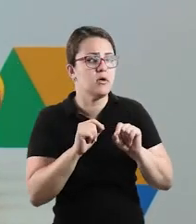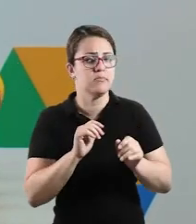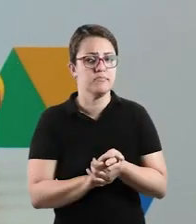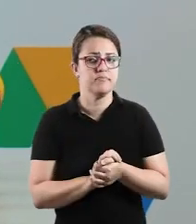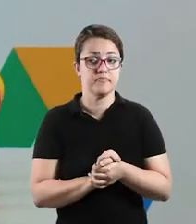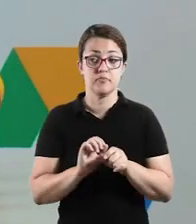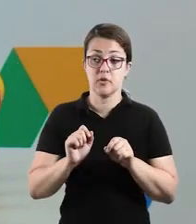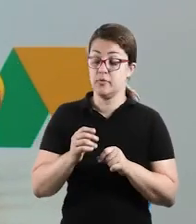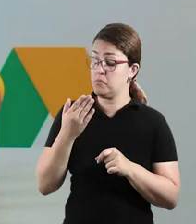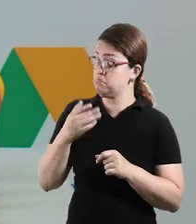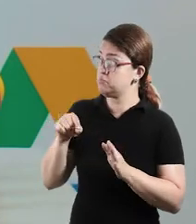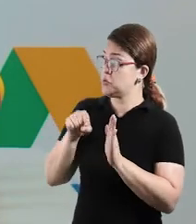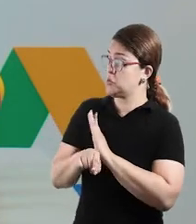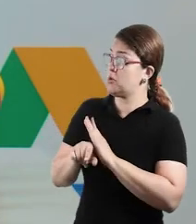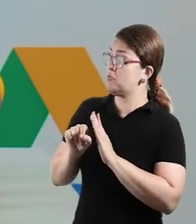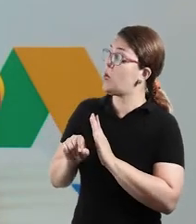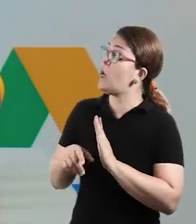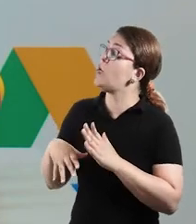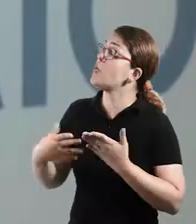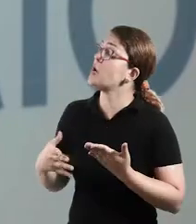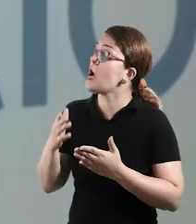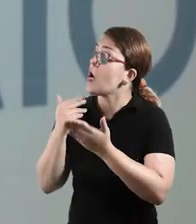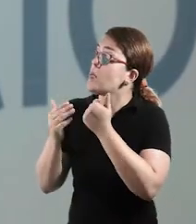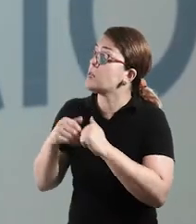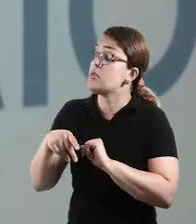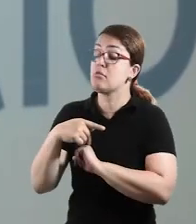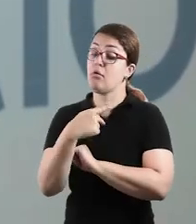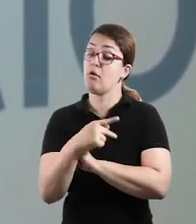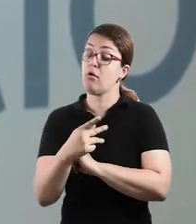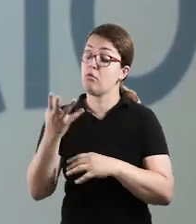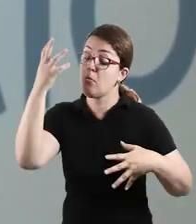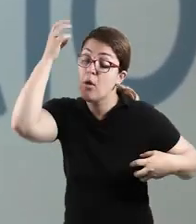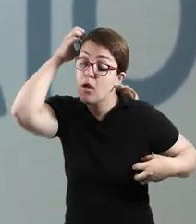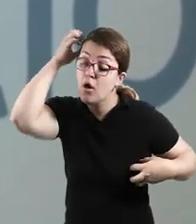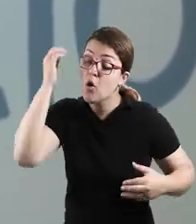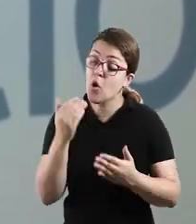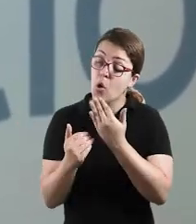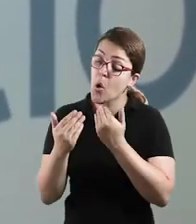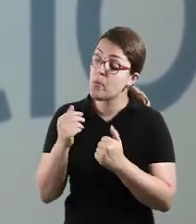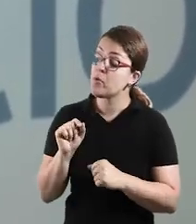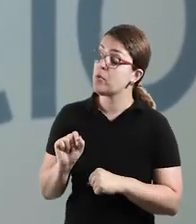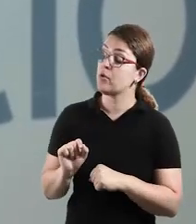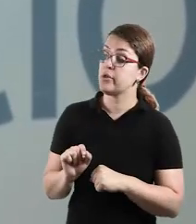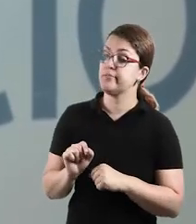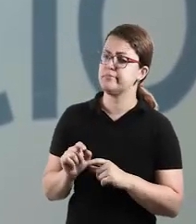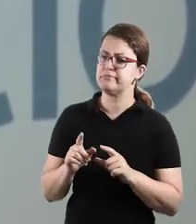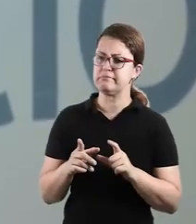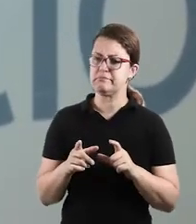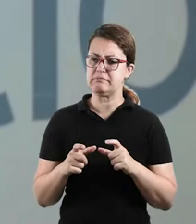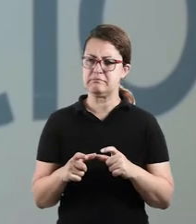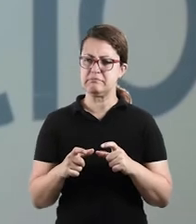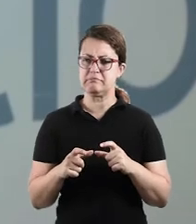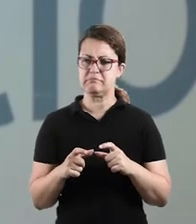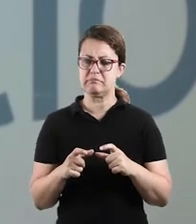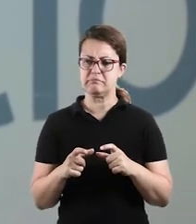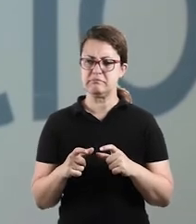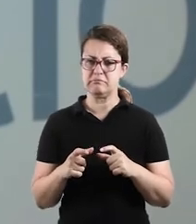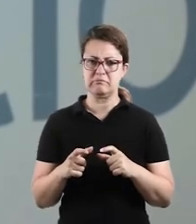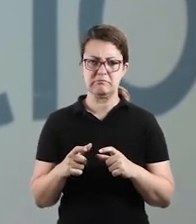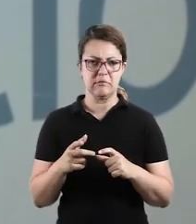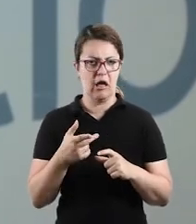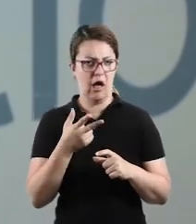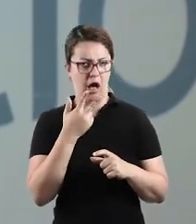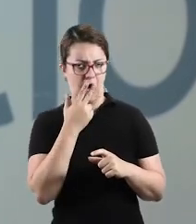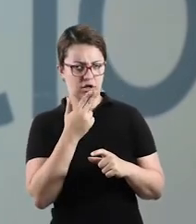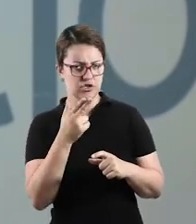vai entregar o material para a criança e ela vai olhar no disquinho qual é a comida preferida do macaco. Será que é a zebra? Será que o